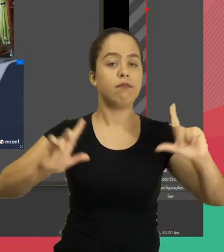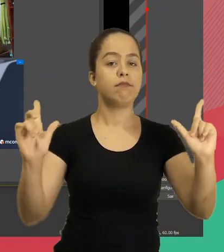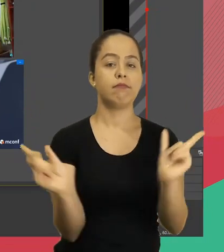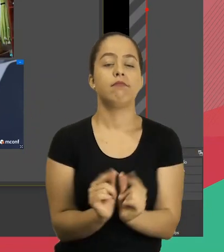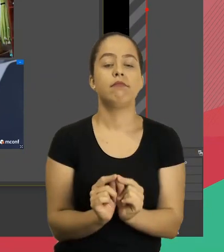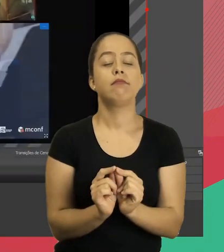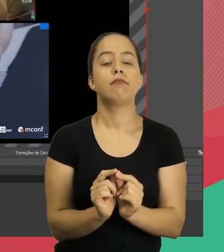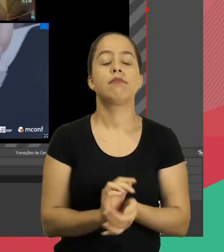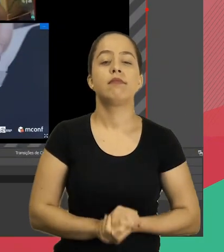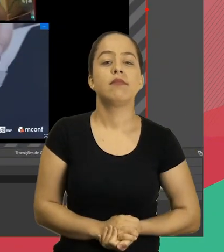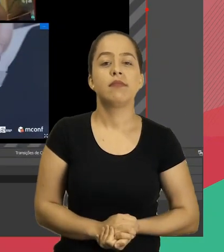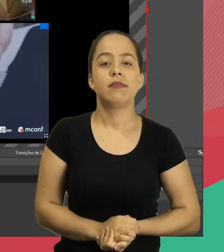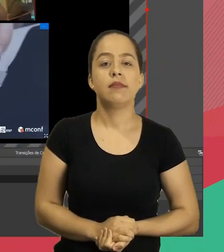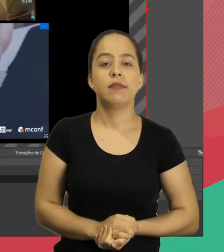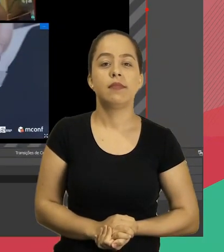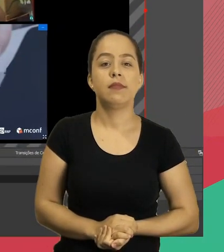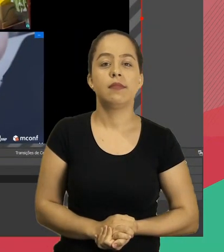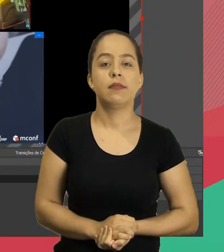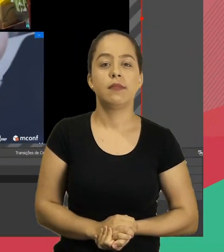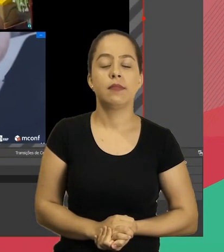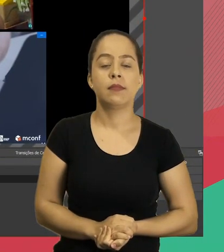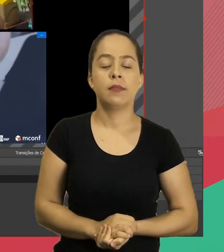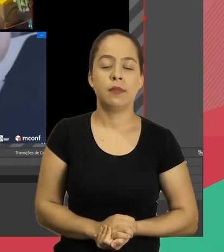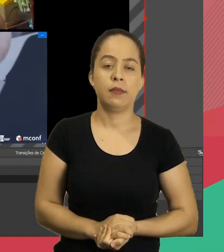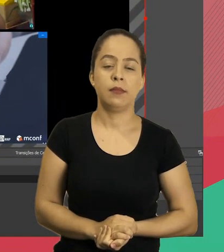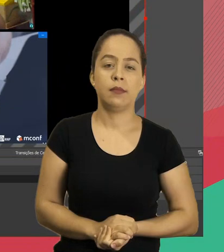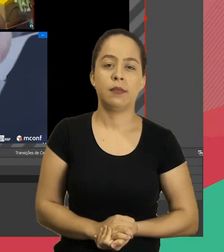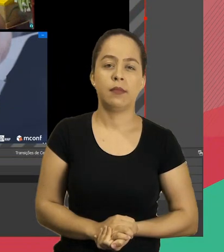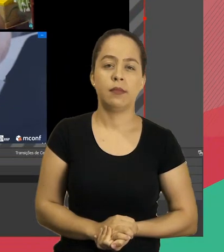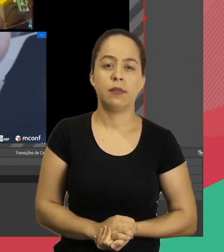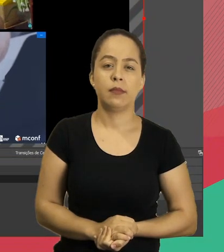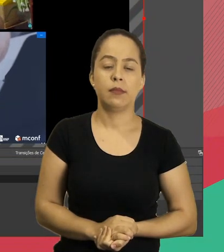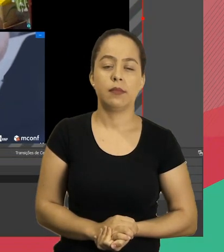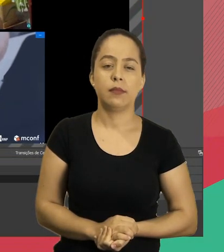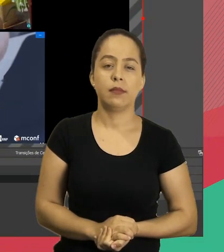Vou fechar aqui a janela e voltar aqui para enquadrar o recurso.